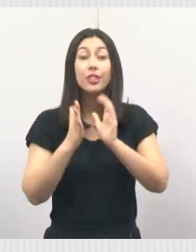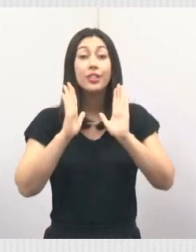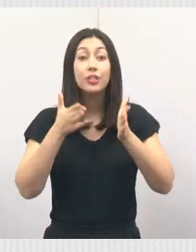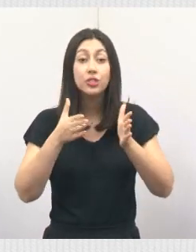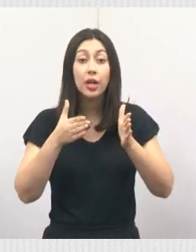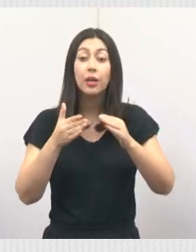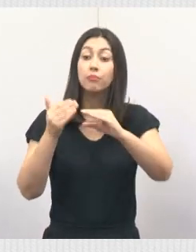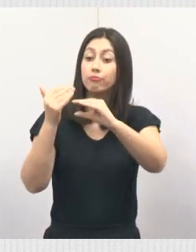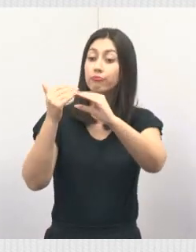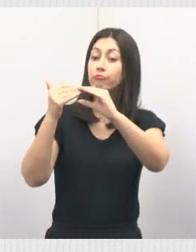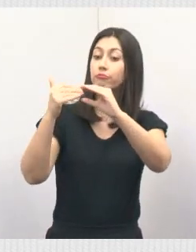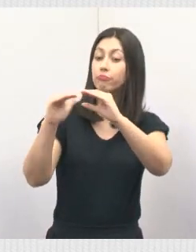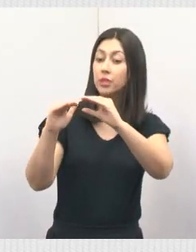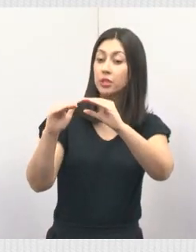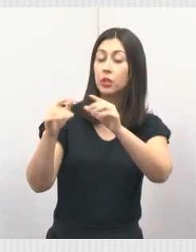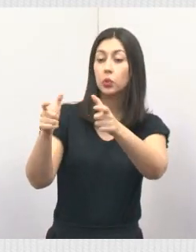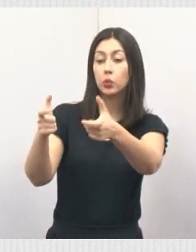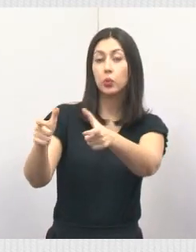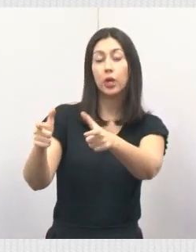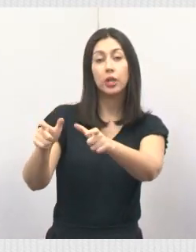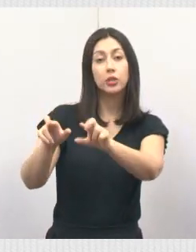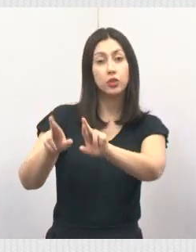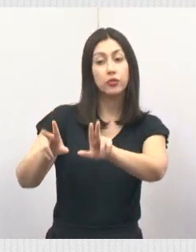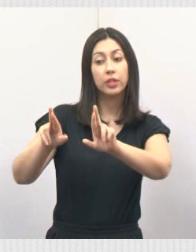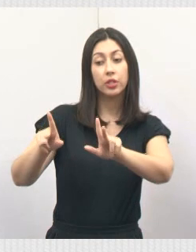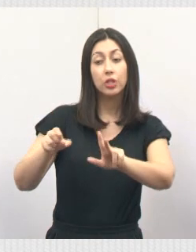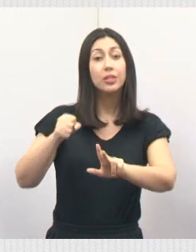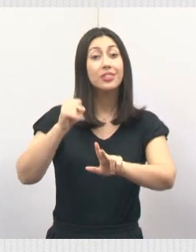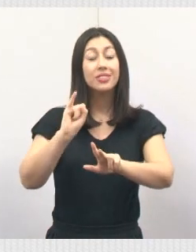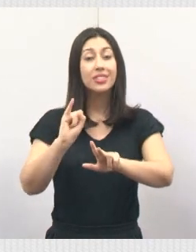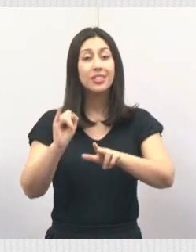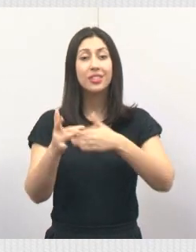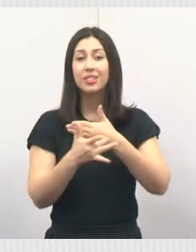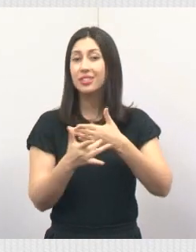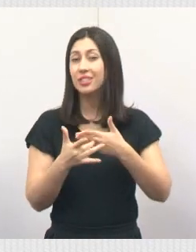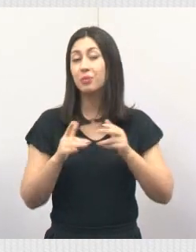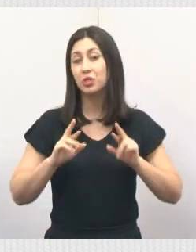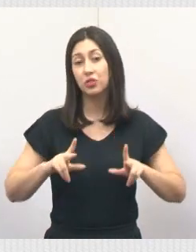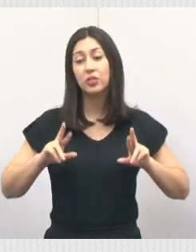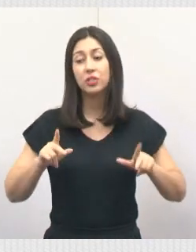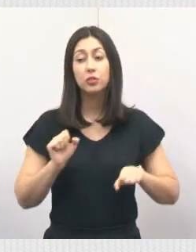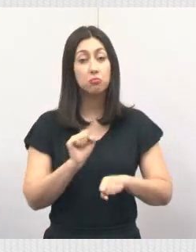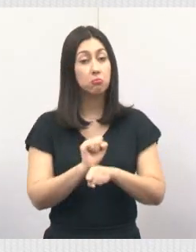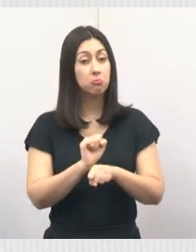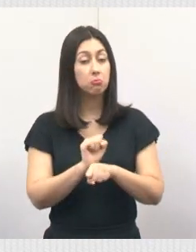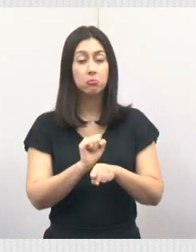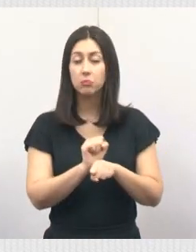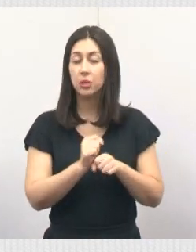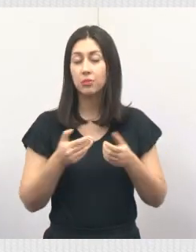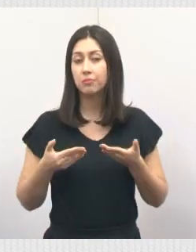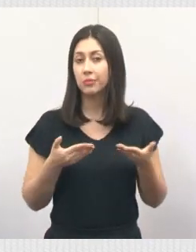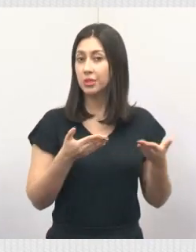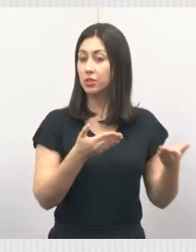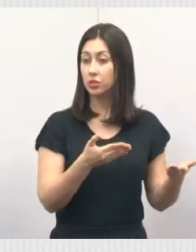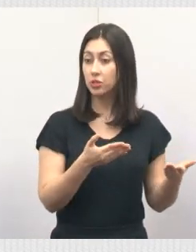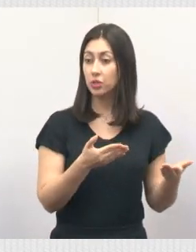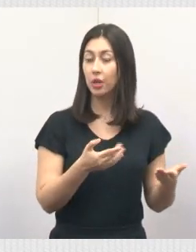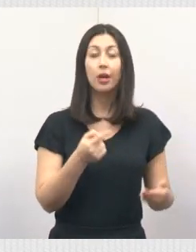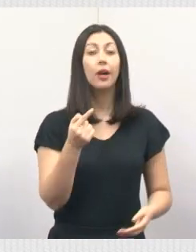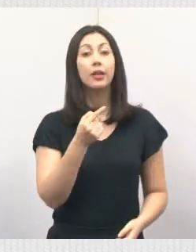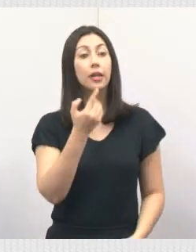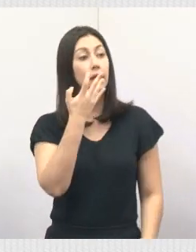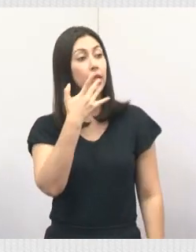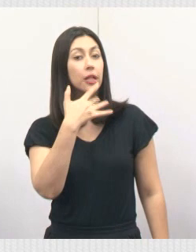imediatamente colocado dentro do consultório e os que não estão positivos aguardam aqui para serem atendidos, tanto na